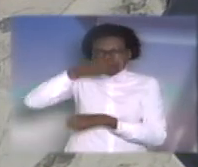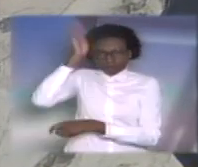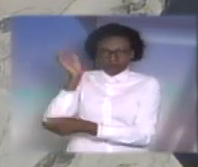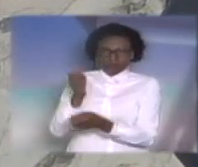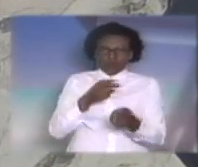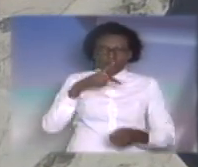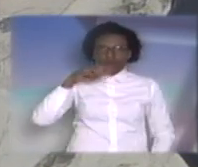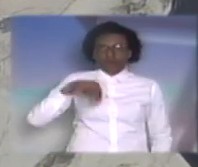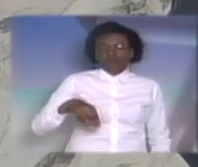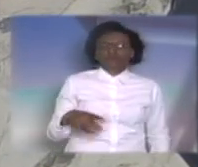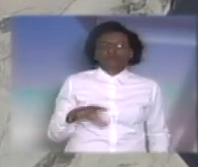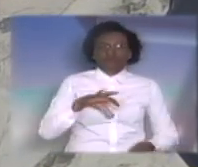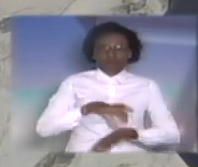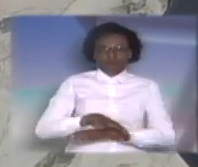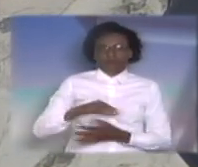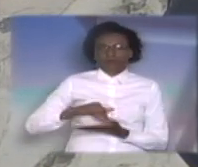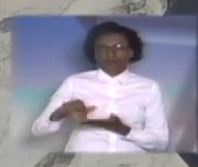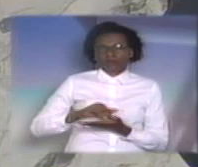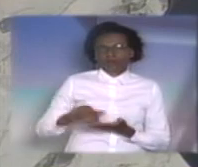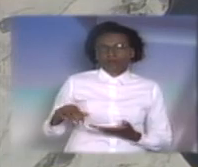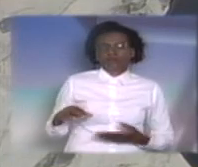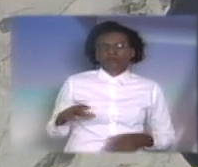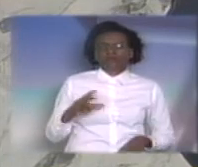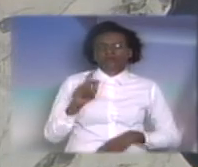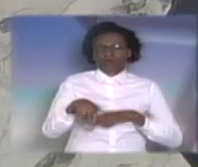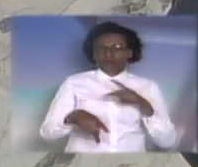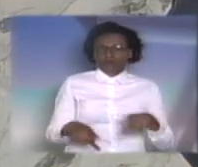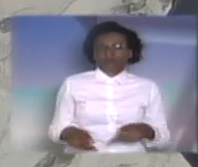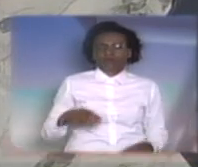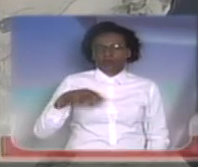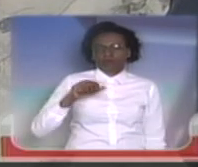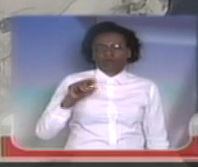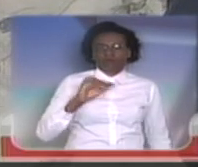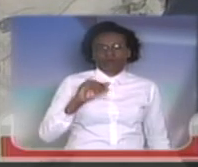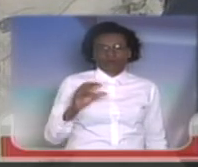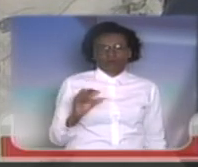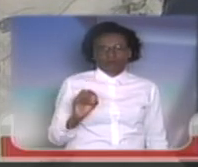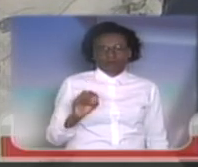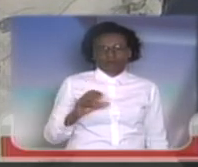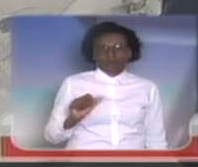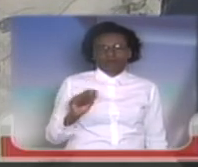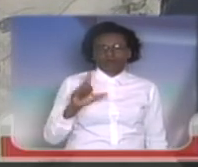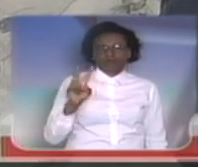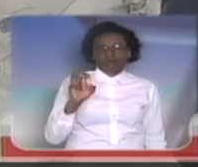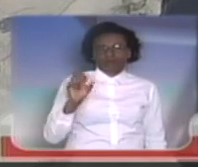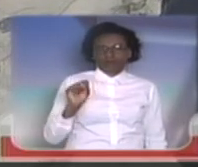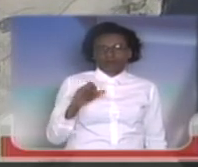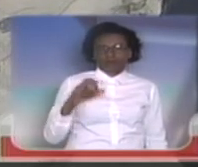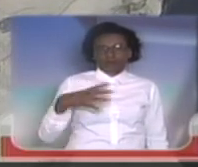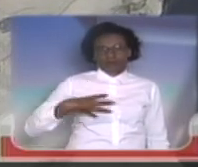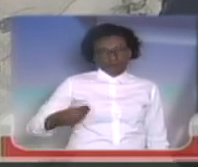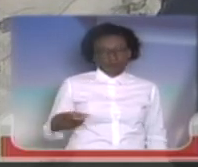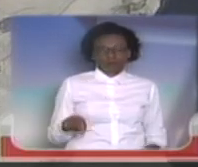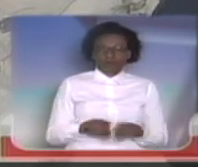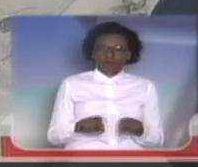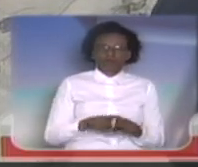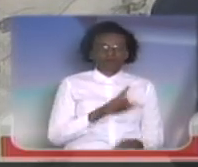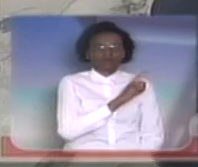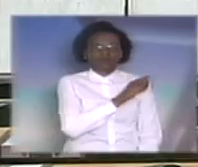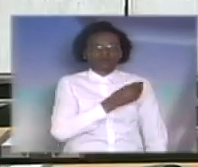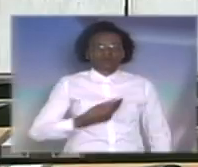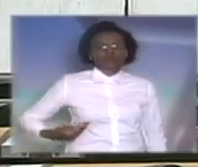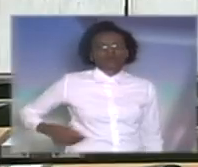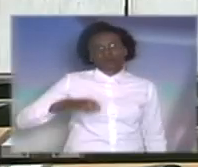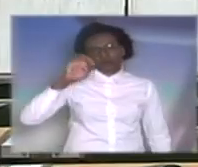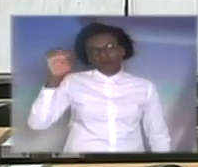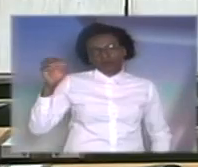segurança pública, doutor Magno Alves Filho, e também ao senhor governador do estado. Muito obrigado, senhor presidente.